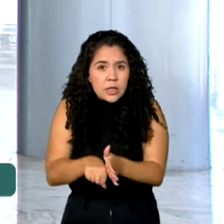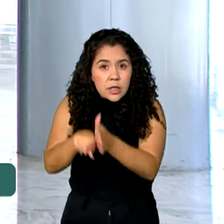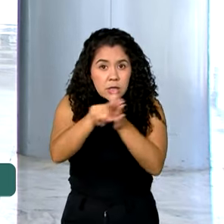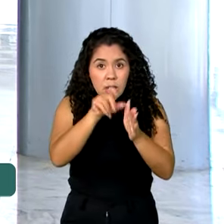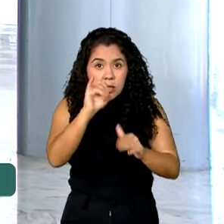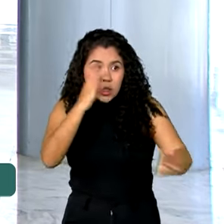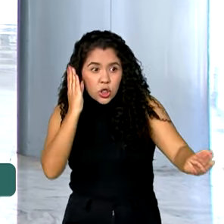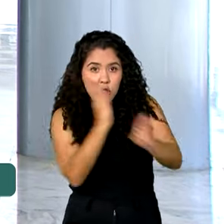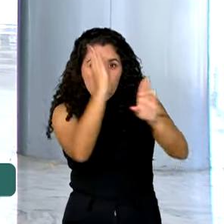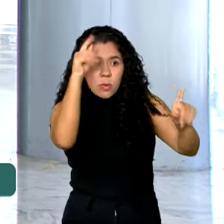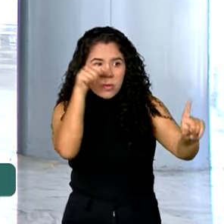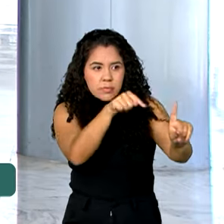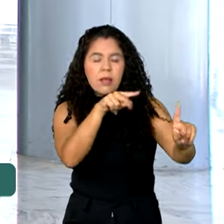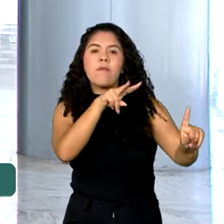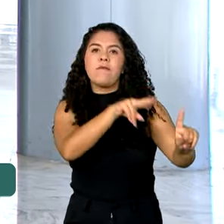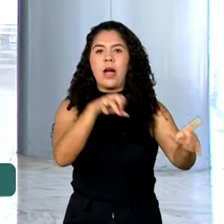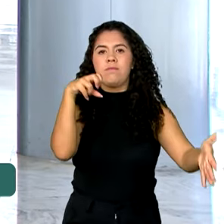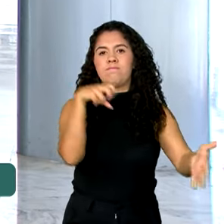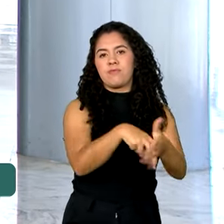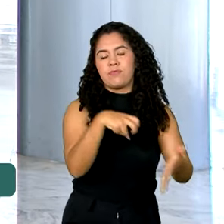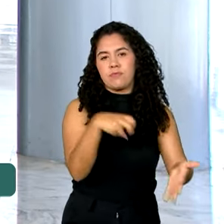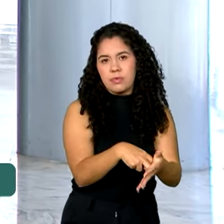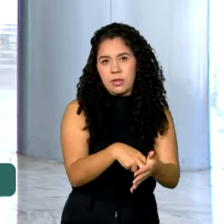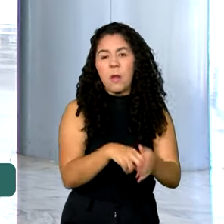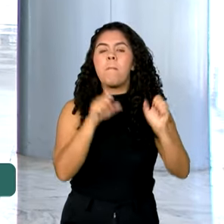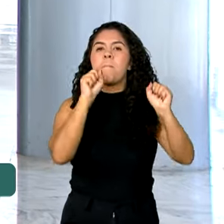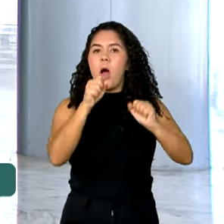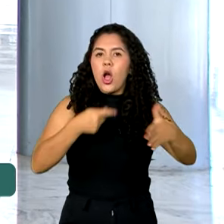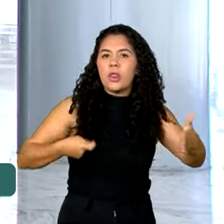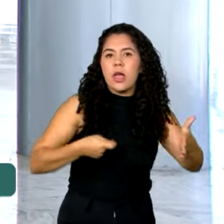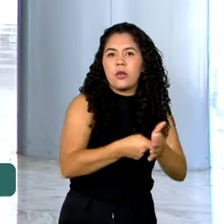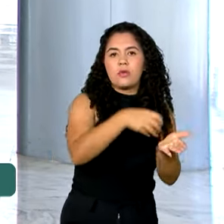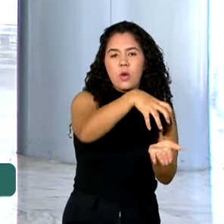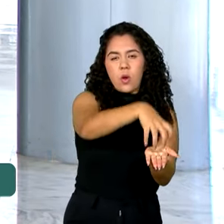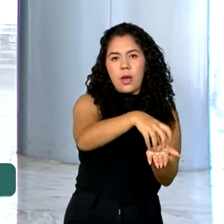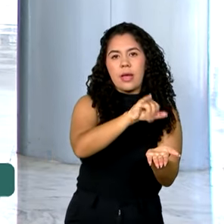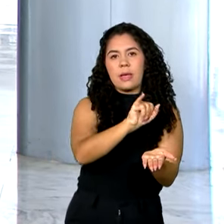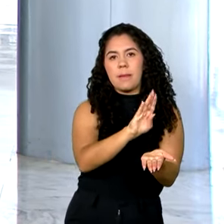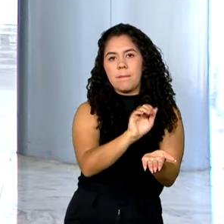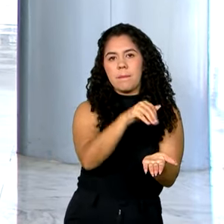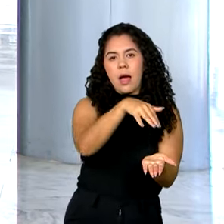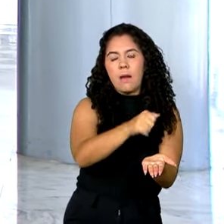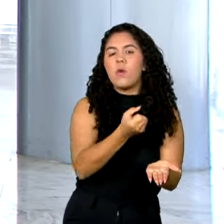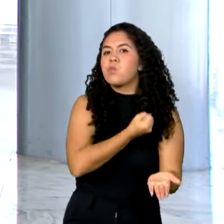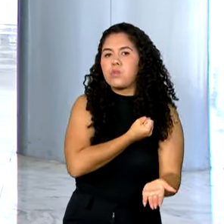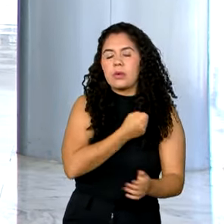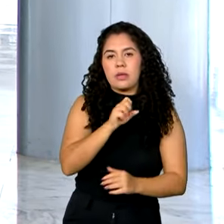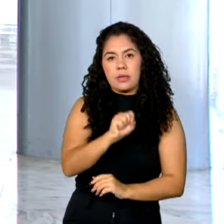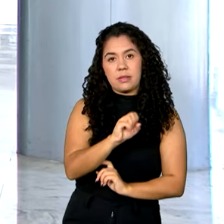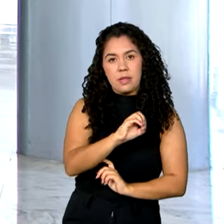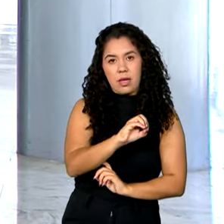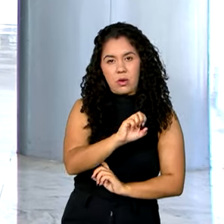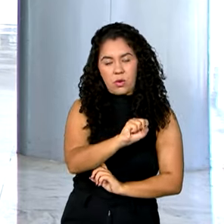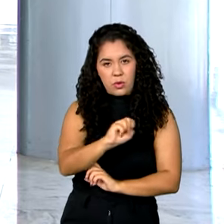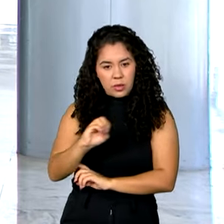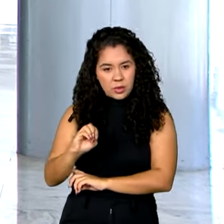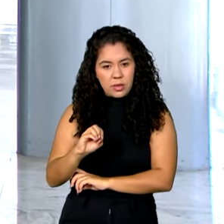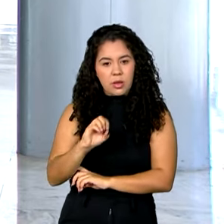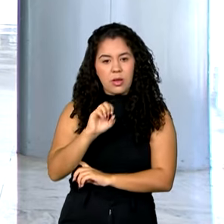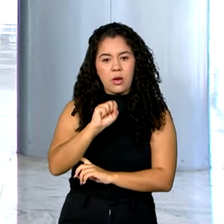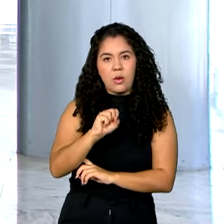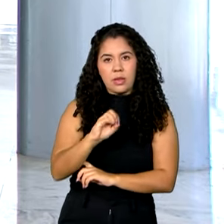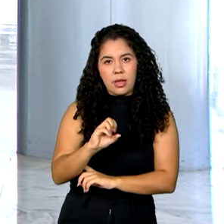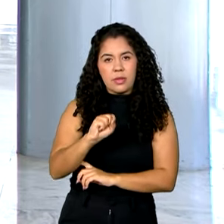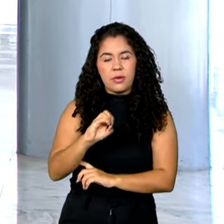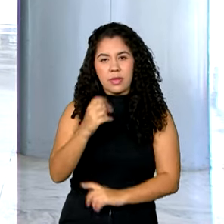punidos. As denúncias podem ser feitas para o IBAMA, no número 0800-061-8080,